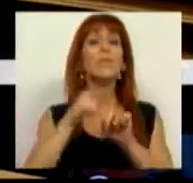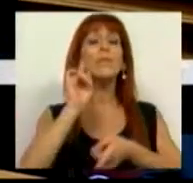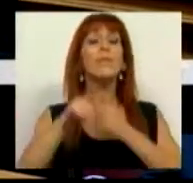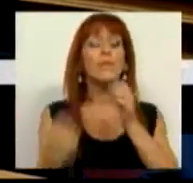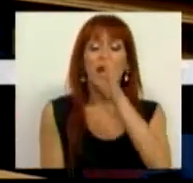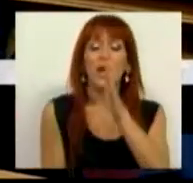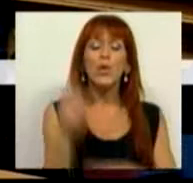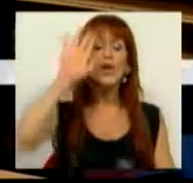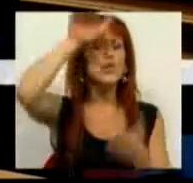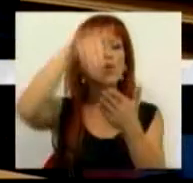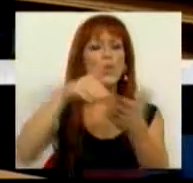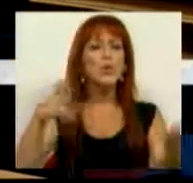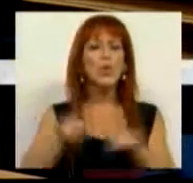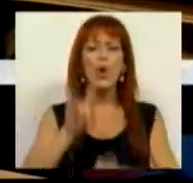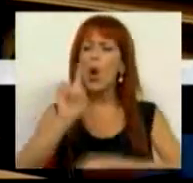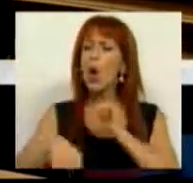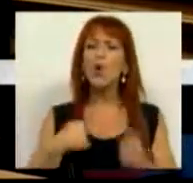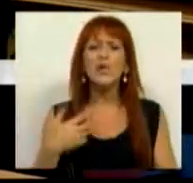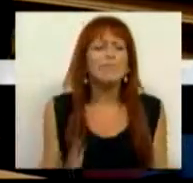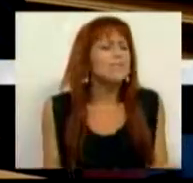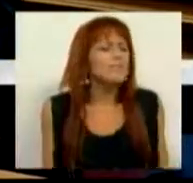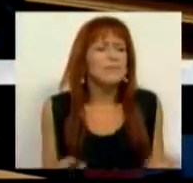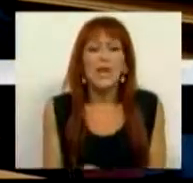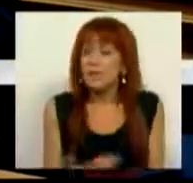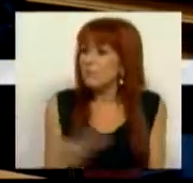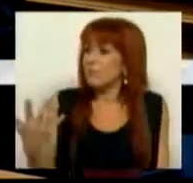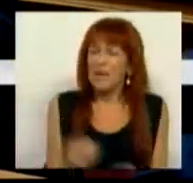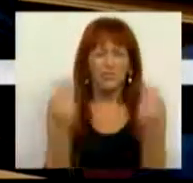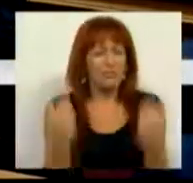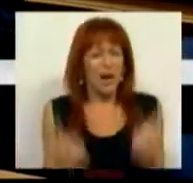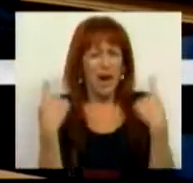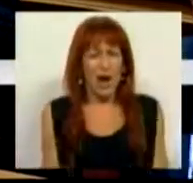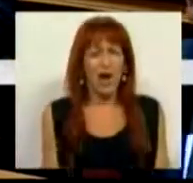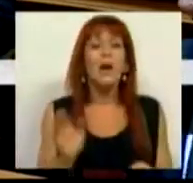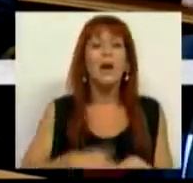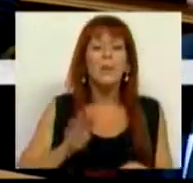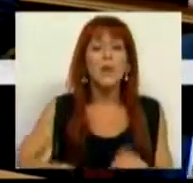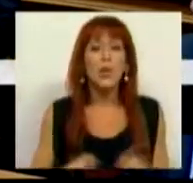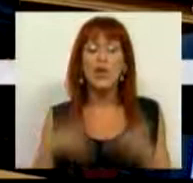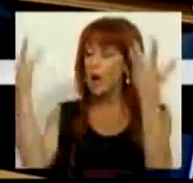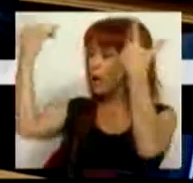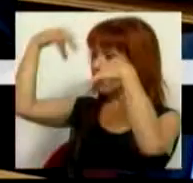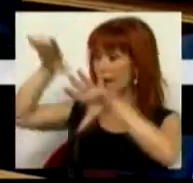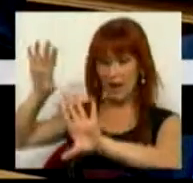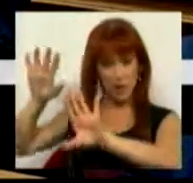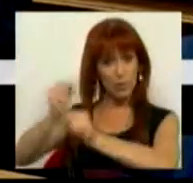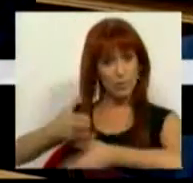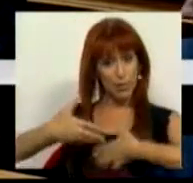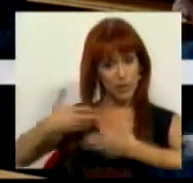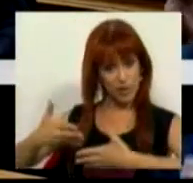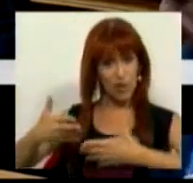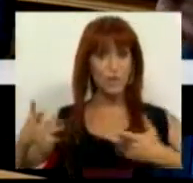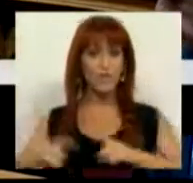criar soluções para aquilo que constitui uma evidente injustiça em relação aos bailarinos profissionais.